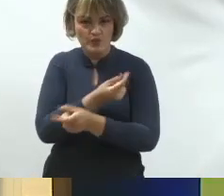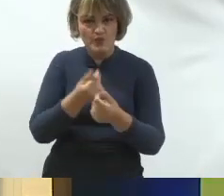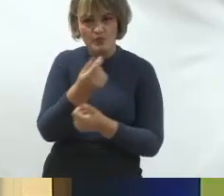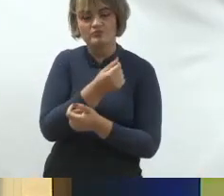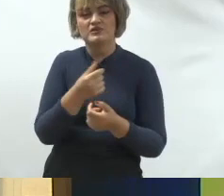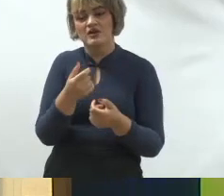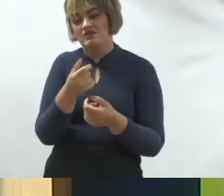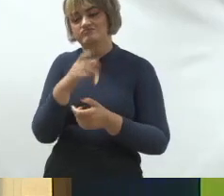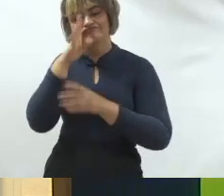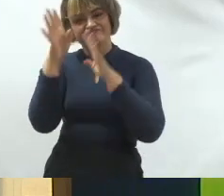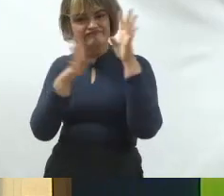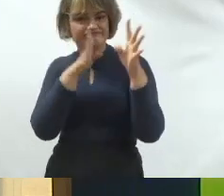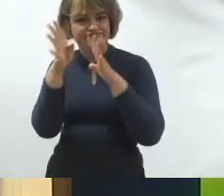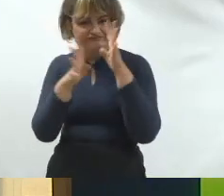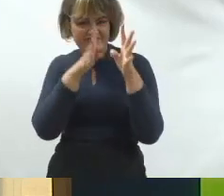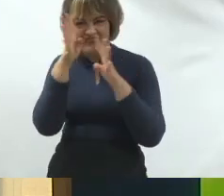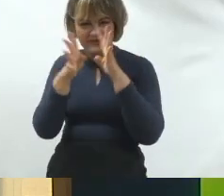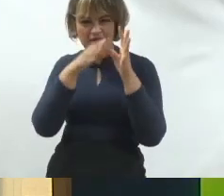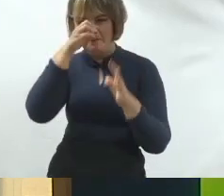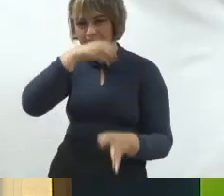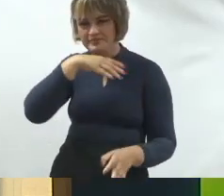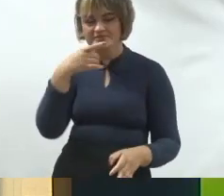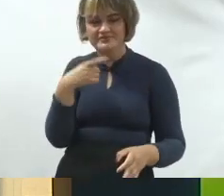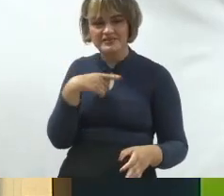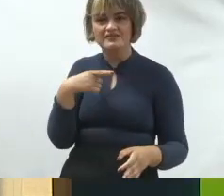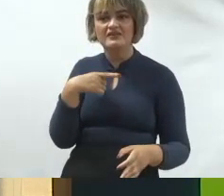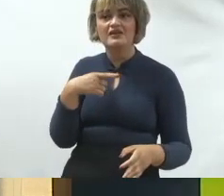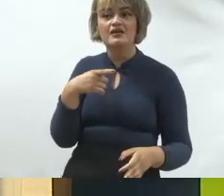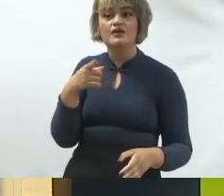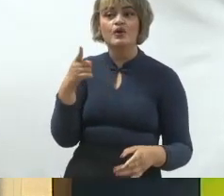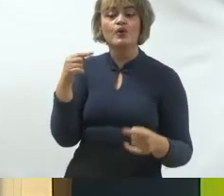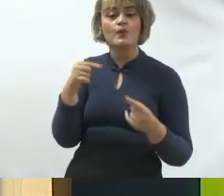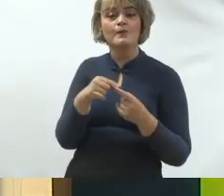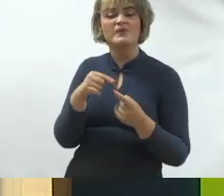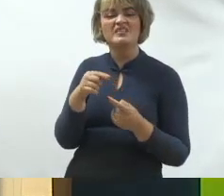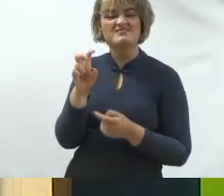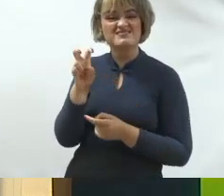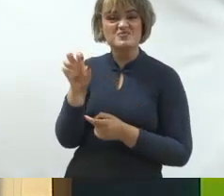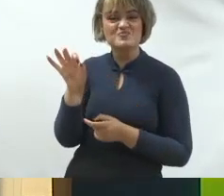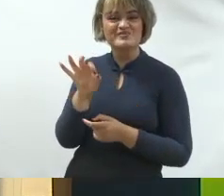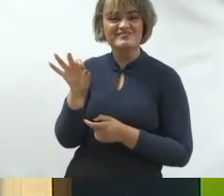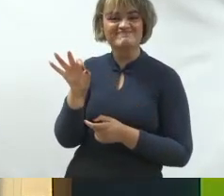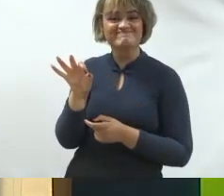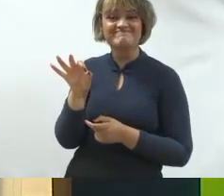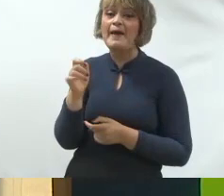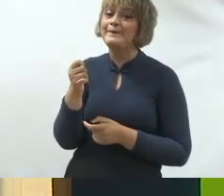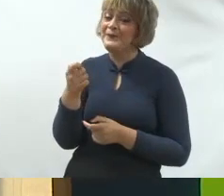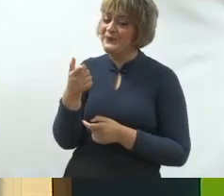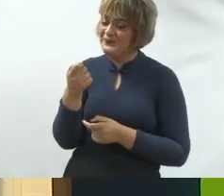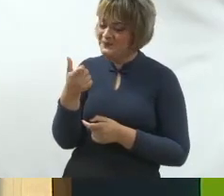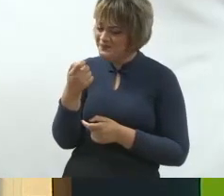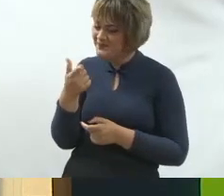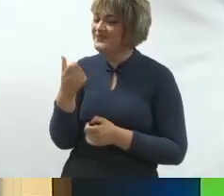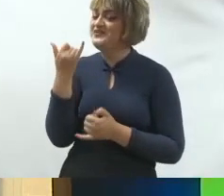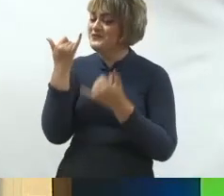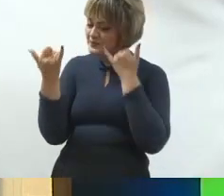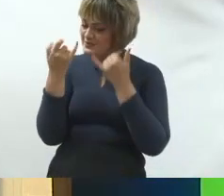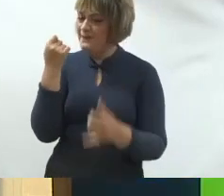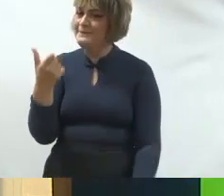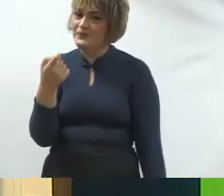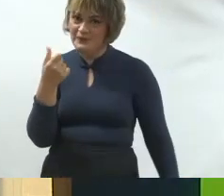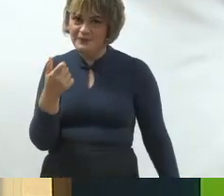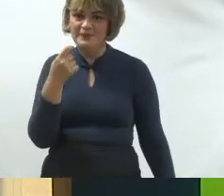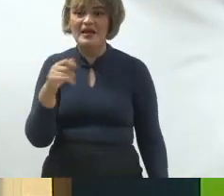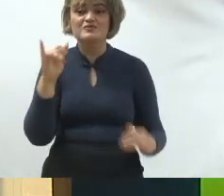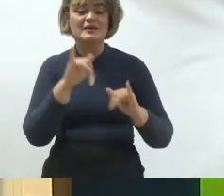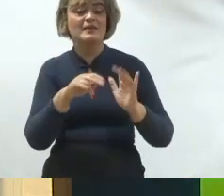econômico, abuso do poder de comunicação, isso sequer representa 5%. Então, seja, na sua campanha tem norma, tem regra,